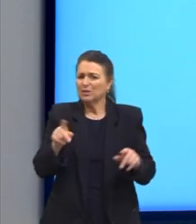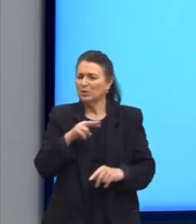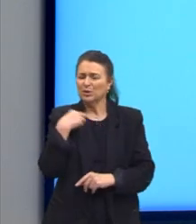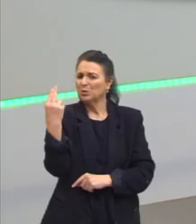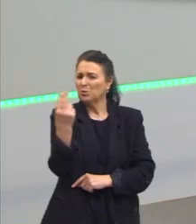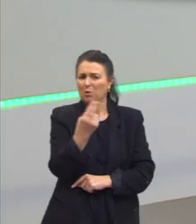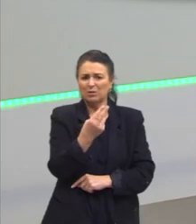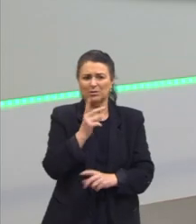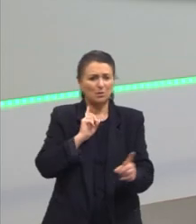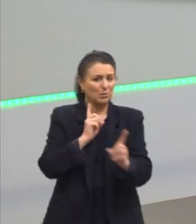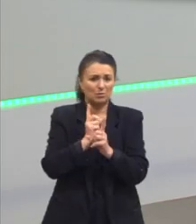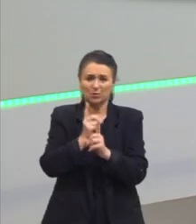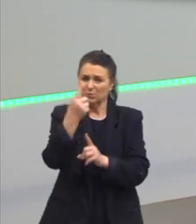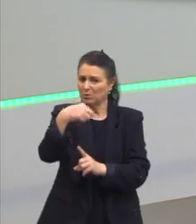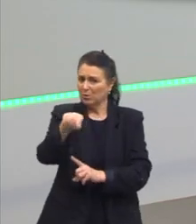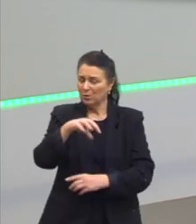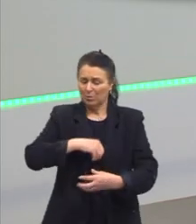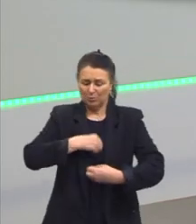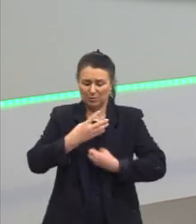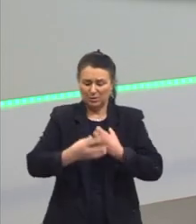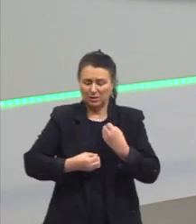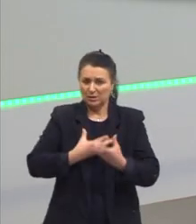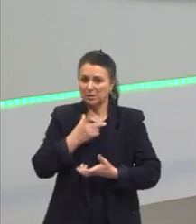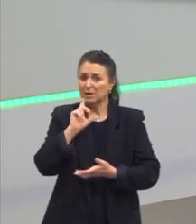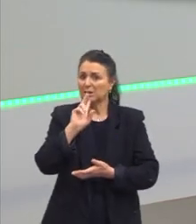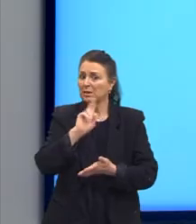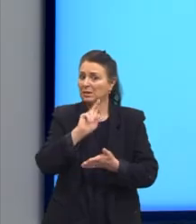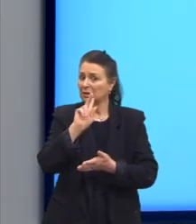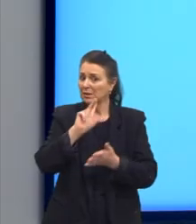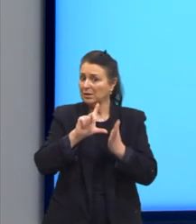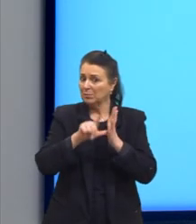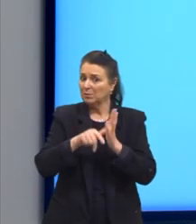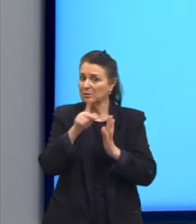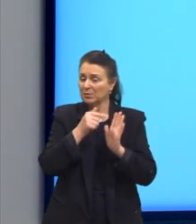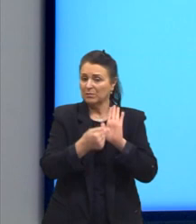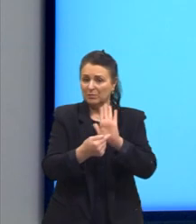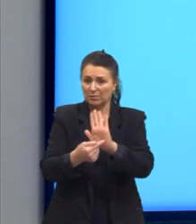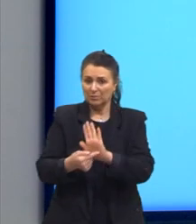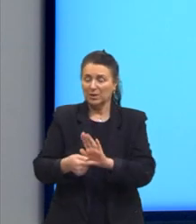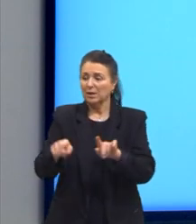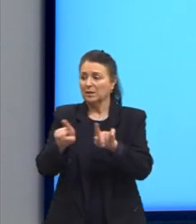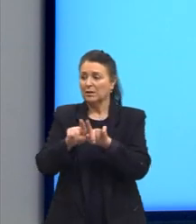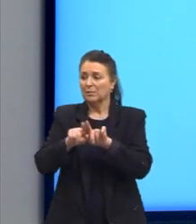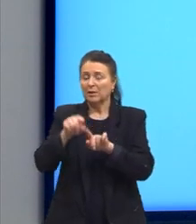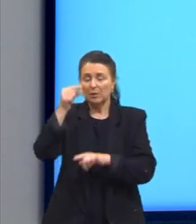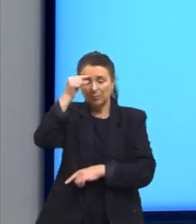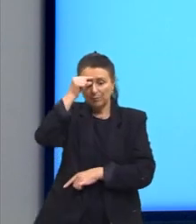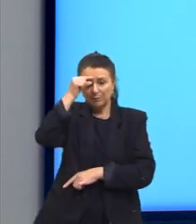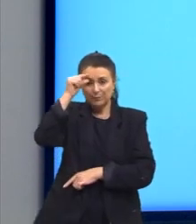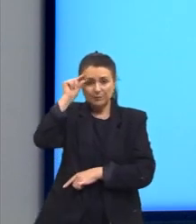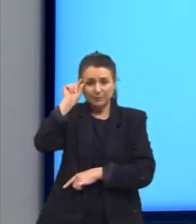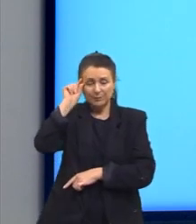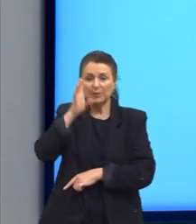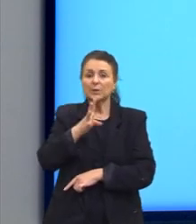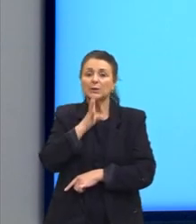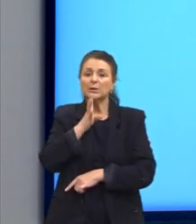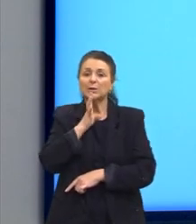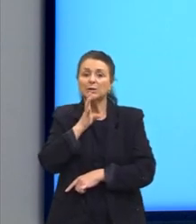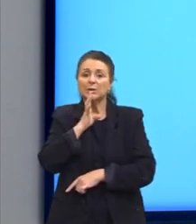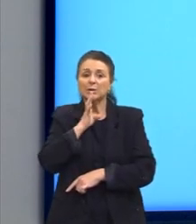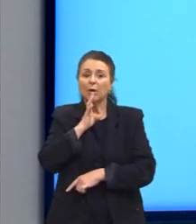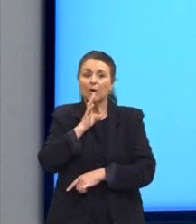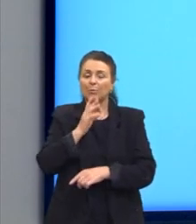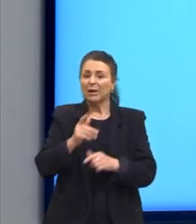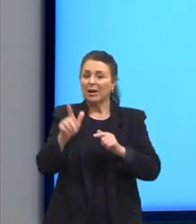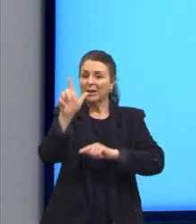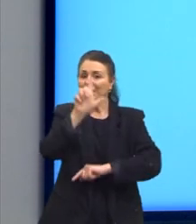encontra na poesia, tá? Depois a gente vai ver uma poesia dele. E o nosso Monteiro Lobato, que é muito conhecido por causa da literatura infantil juvenil.